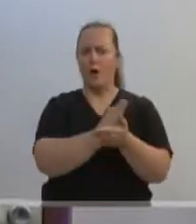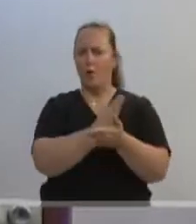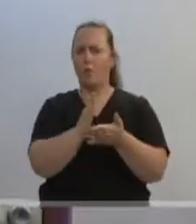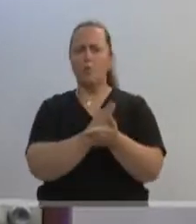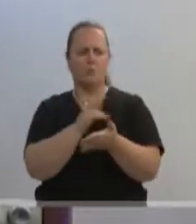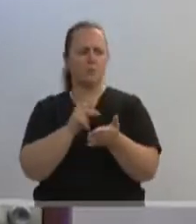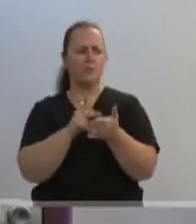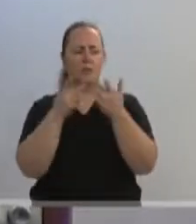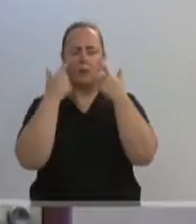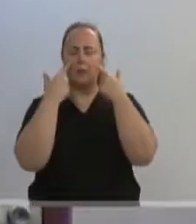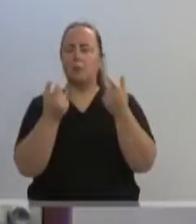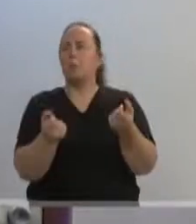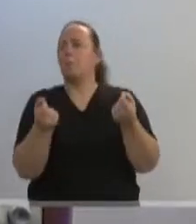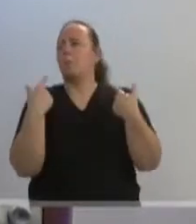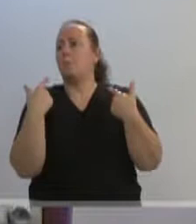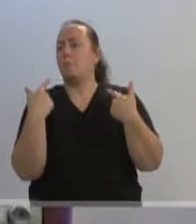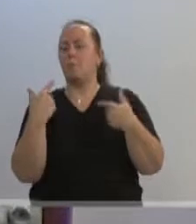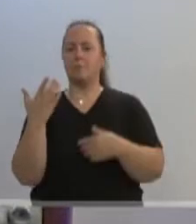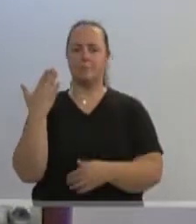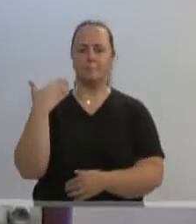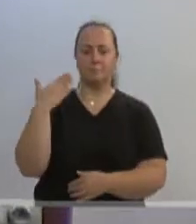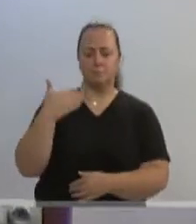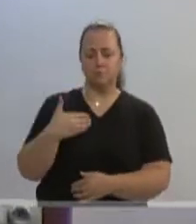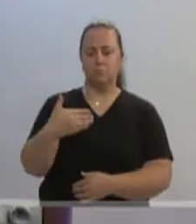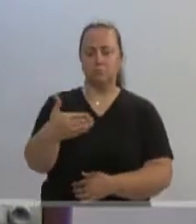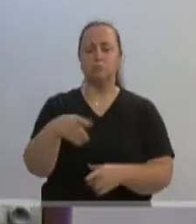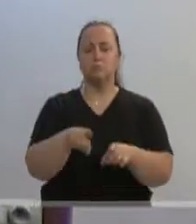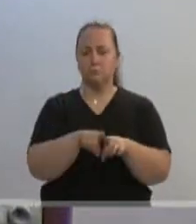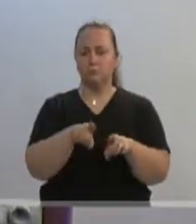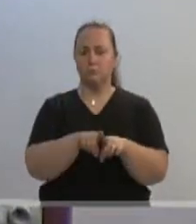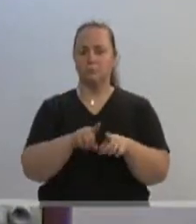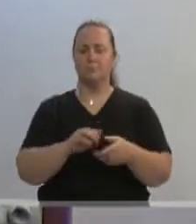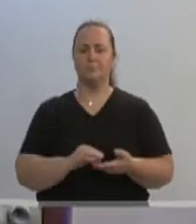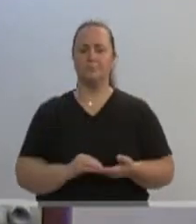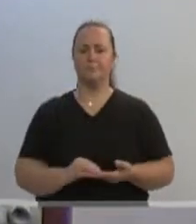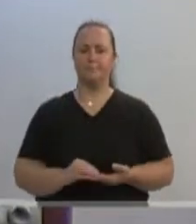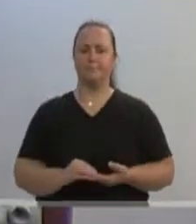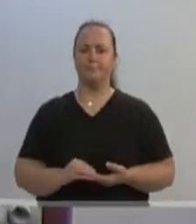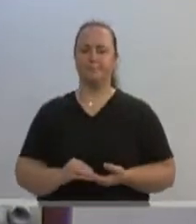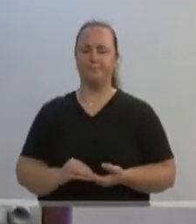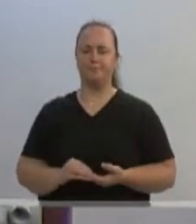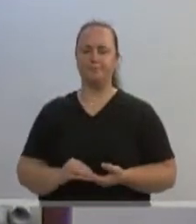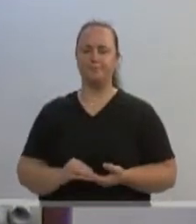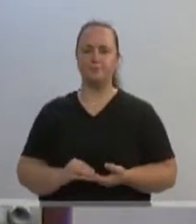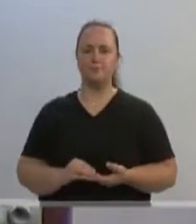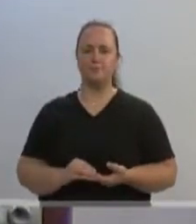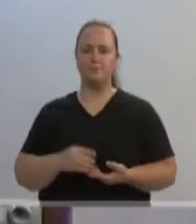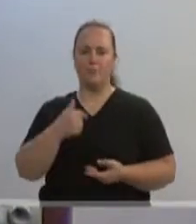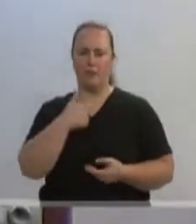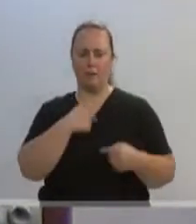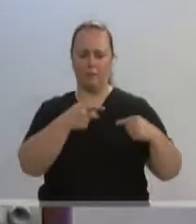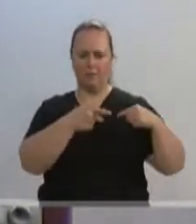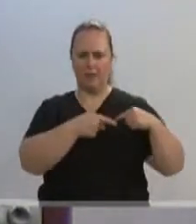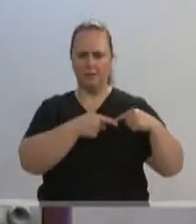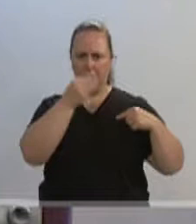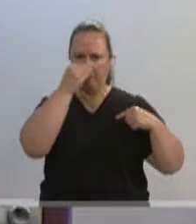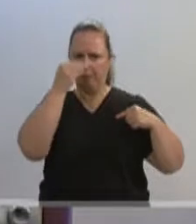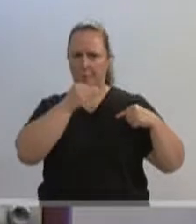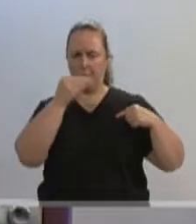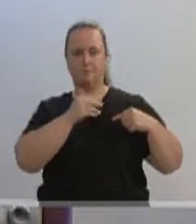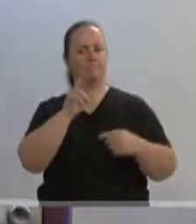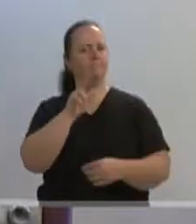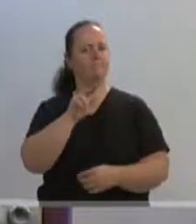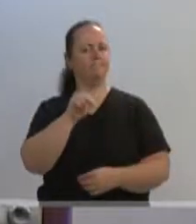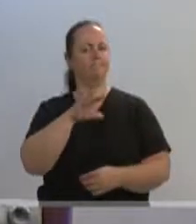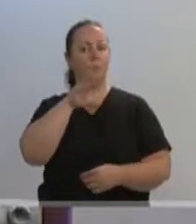pelas gestões anteriores e por esta atual também. Não faço aqui discriminação por partido político nenhum. Todas as